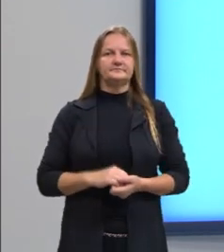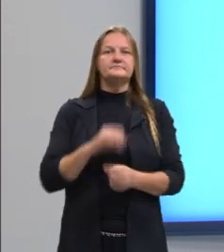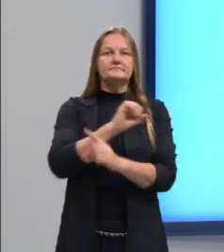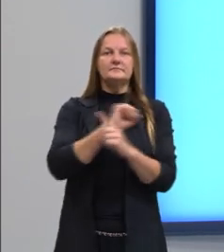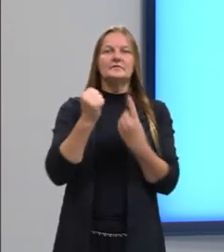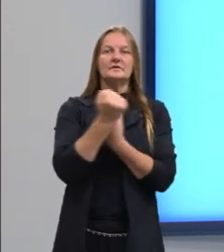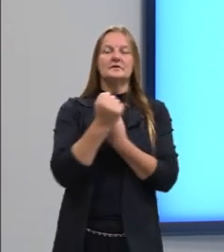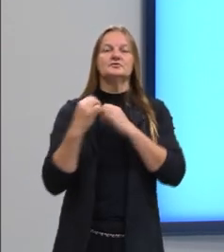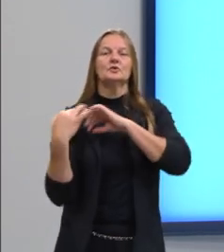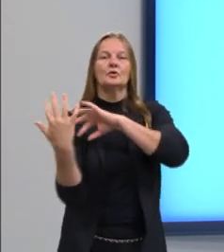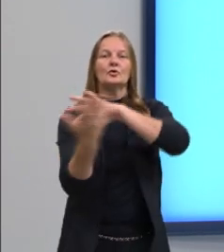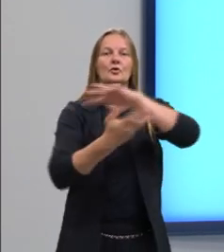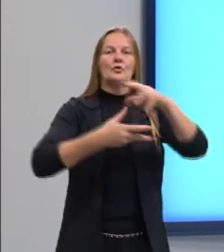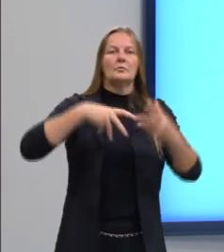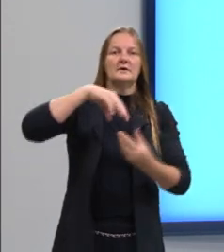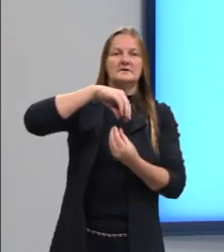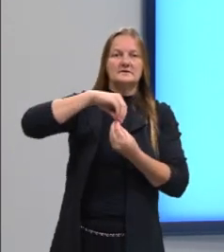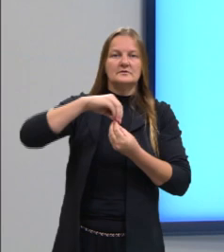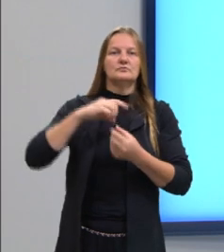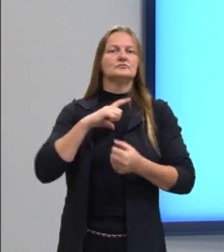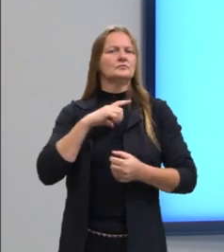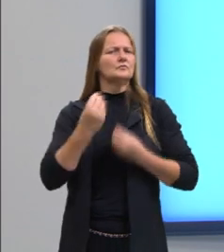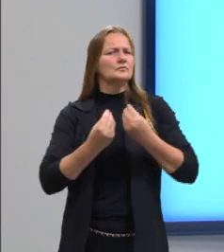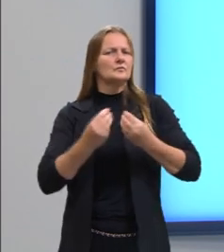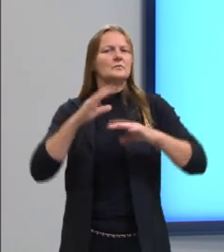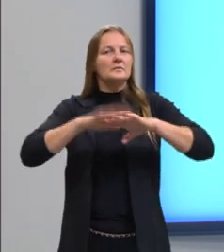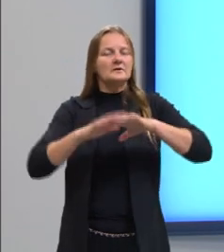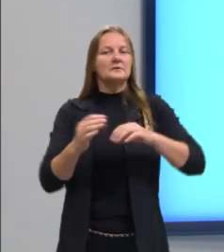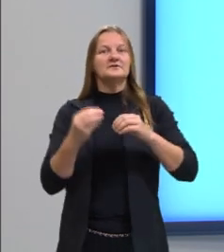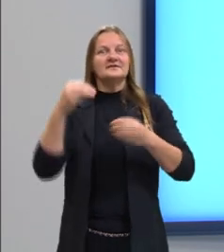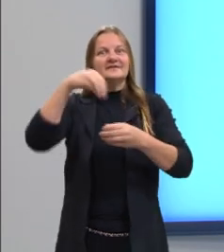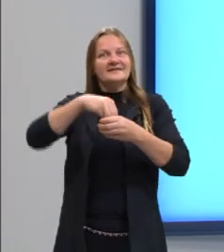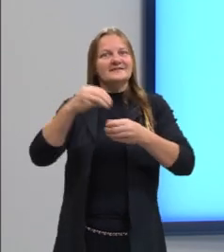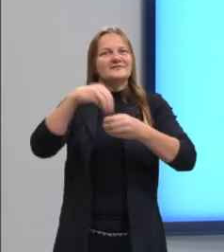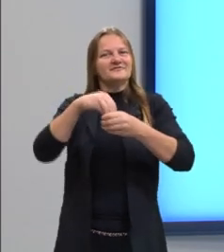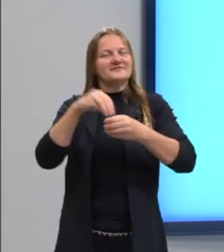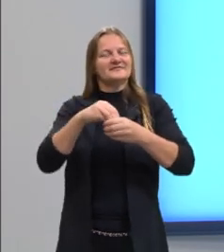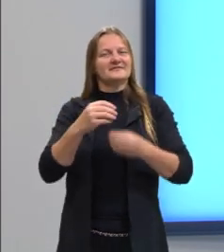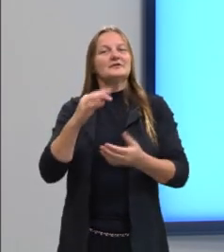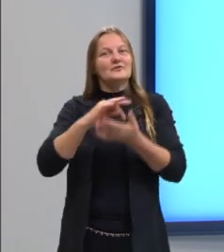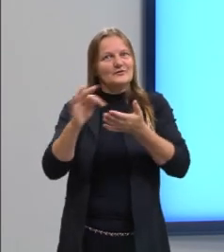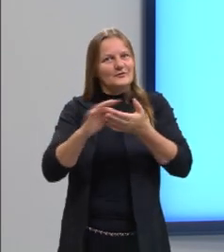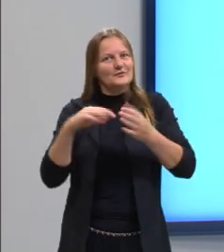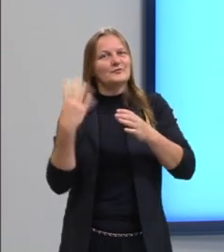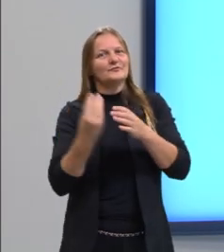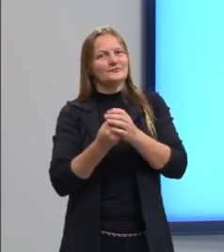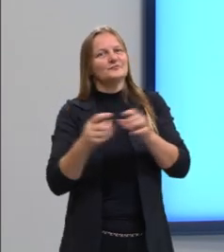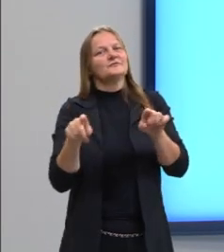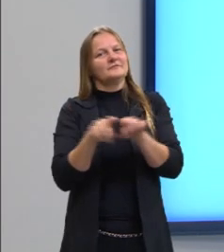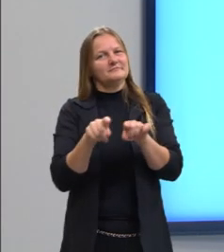globalizada, onde a matemática está implícita em tudo e, principalmente, a teoria dos conjuntos.